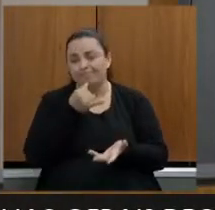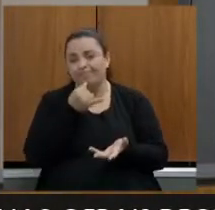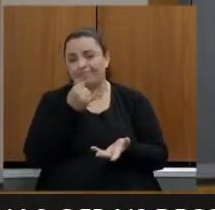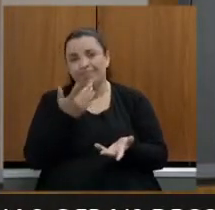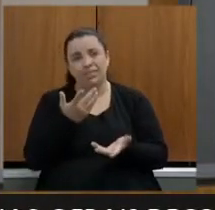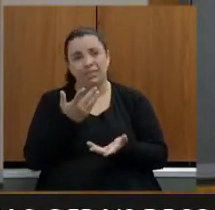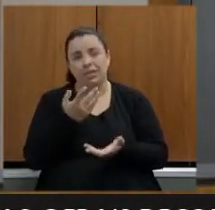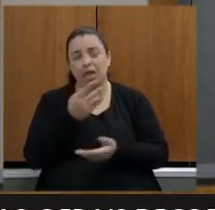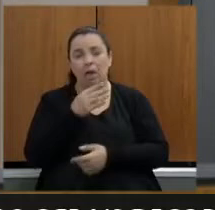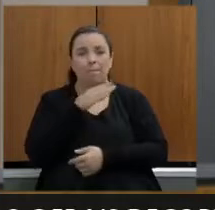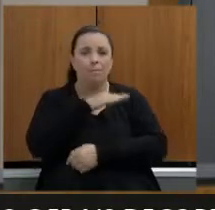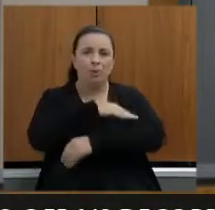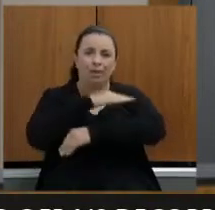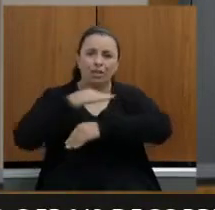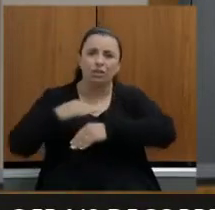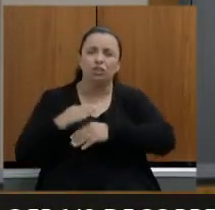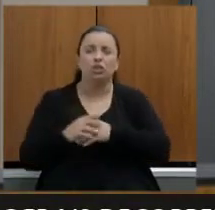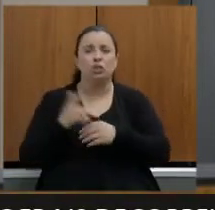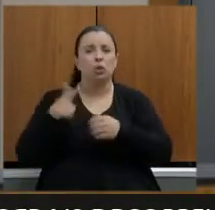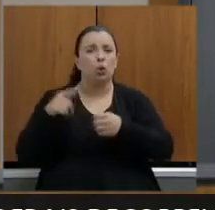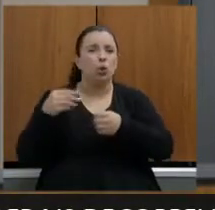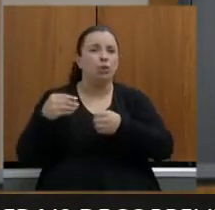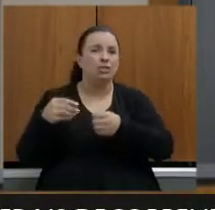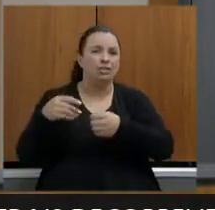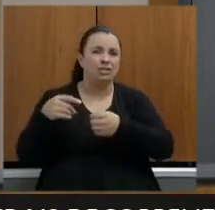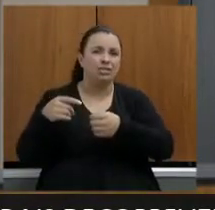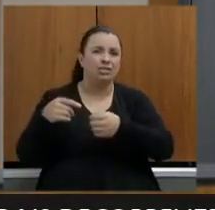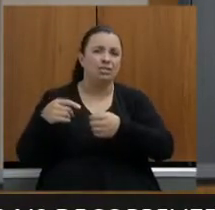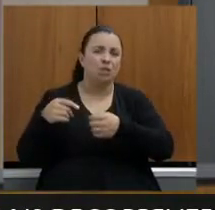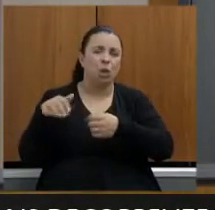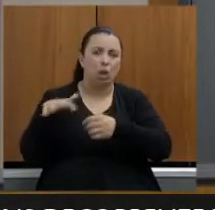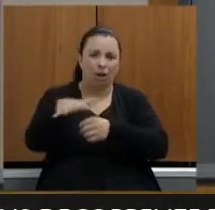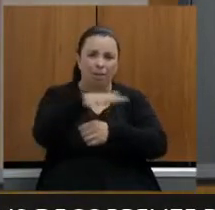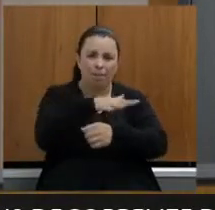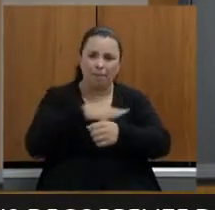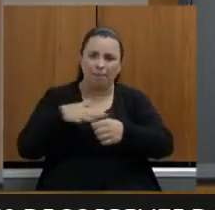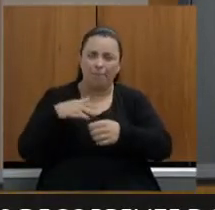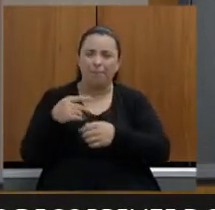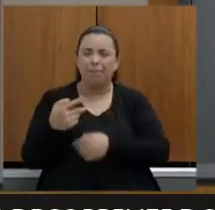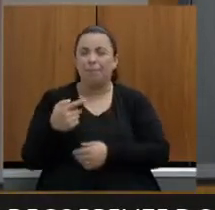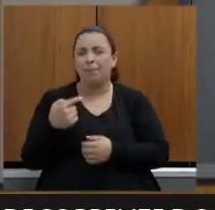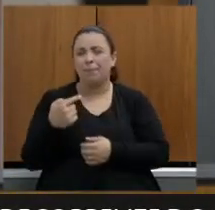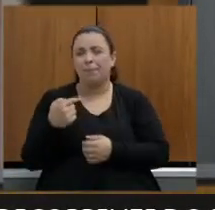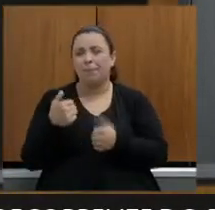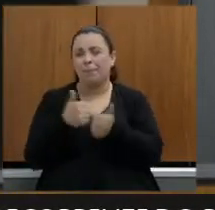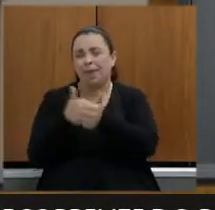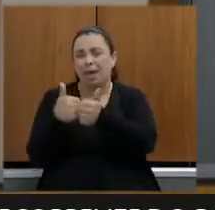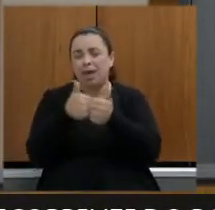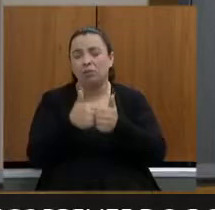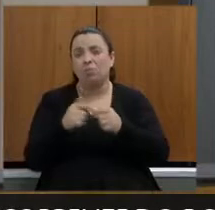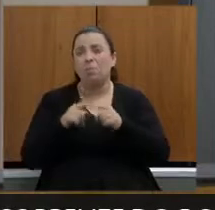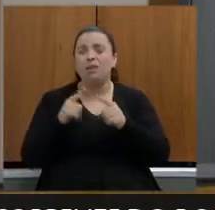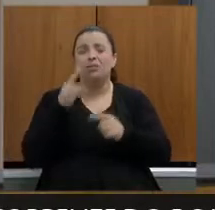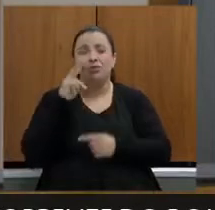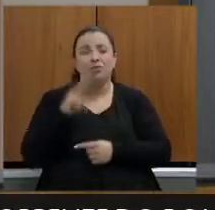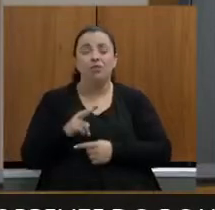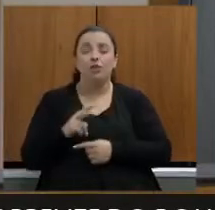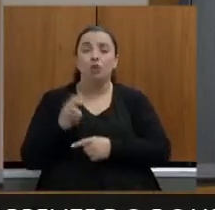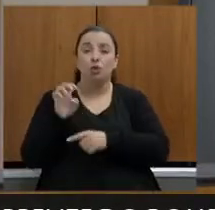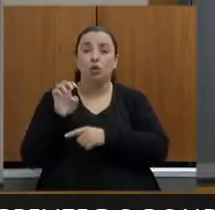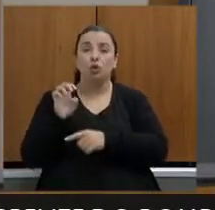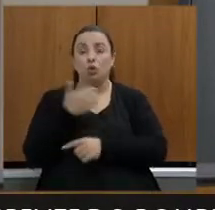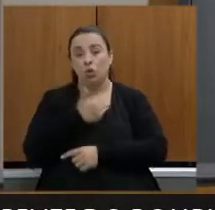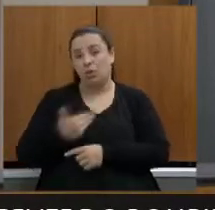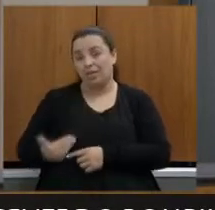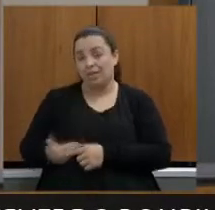Brumadinho e toda a região ali em volta mas pelo menos a gente vê que o Estado hoje trabalha junto com toda a comissão